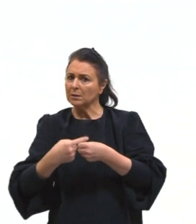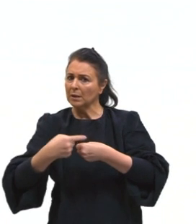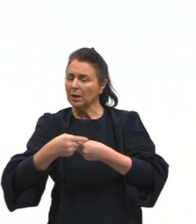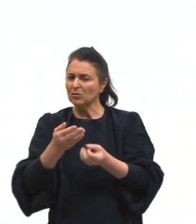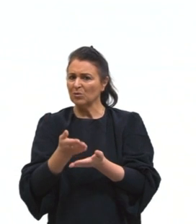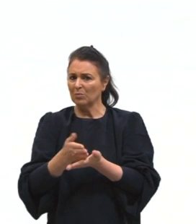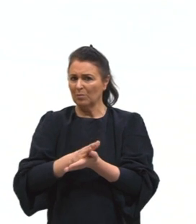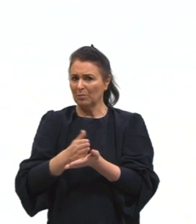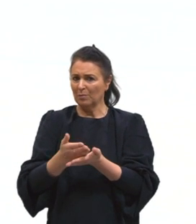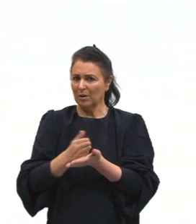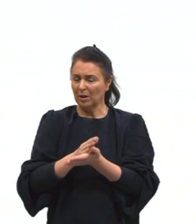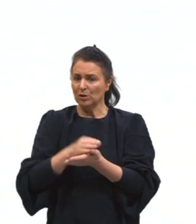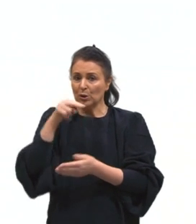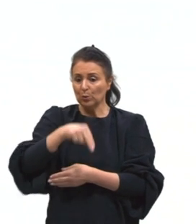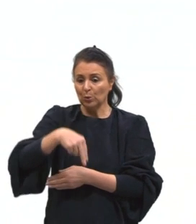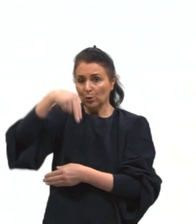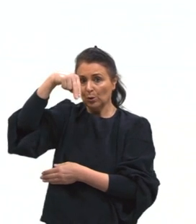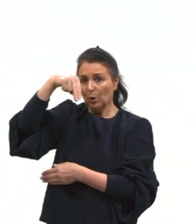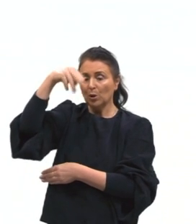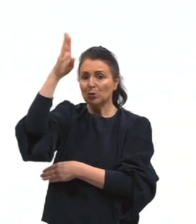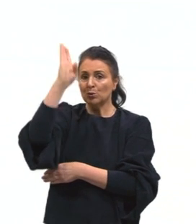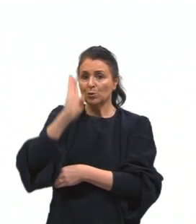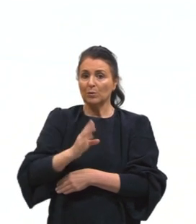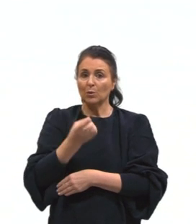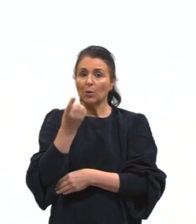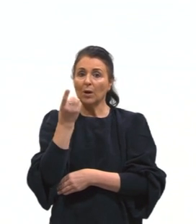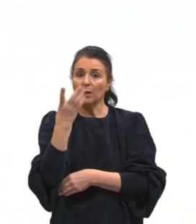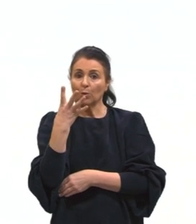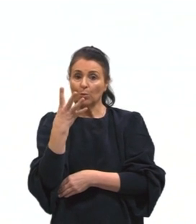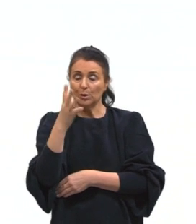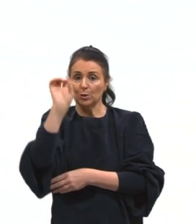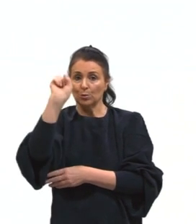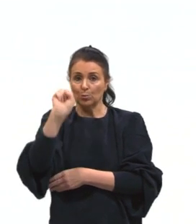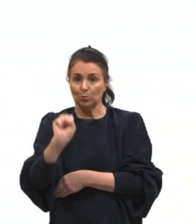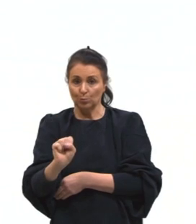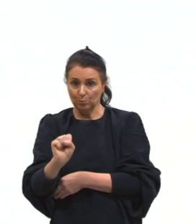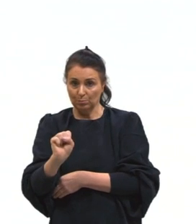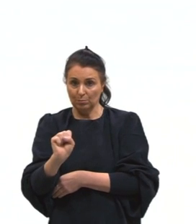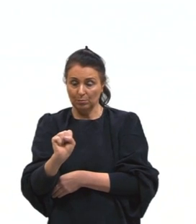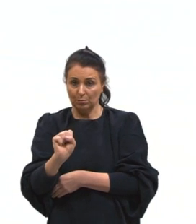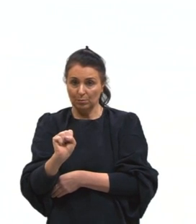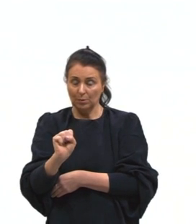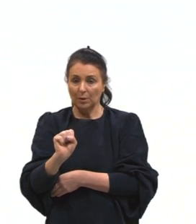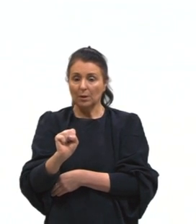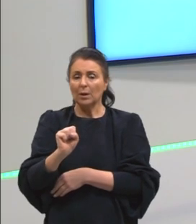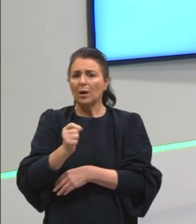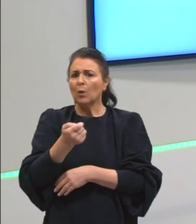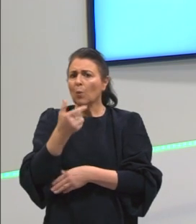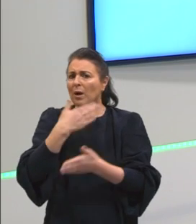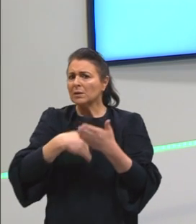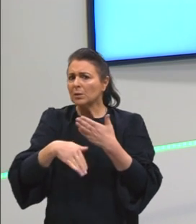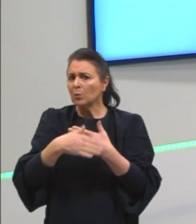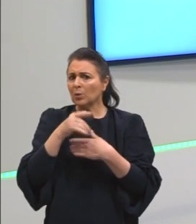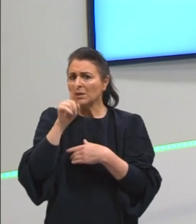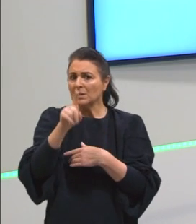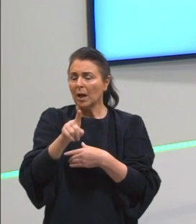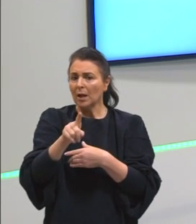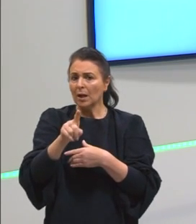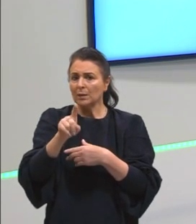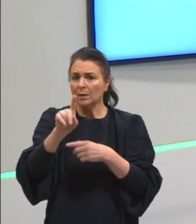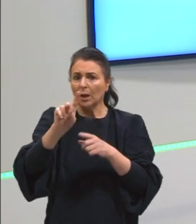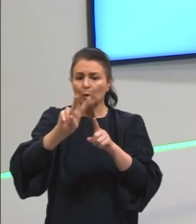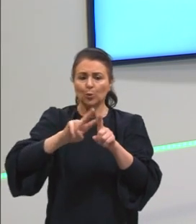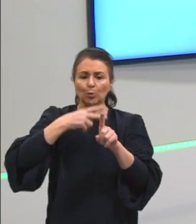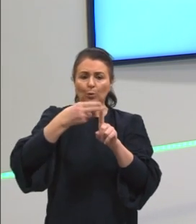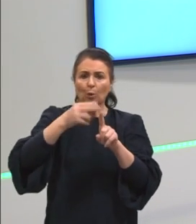parte norte do Brasil, 14 aqui no sul, entre outras coisas. A maioria delas triplicou ou